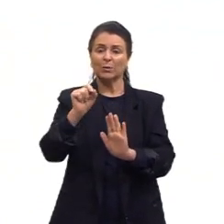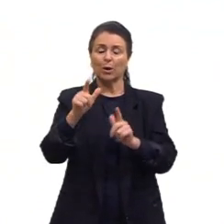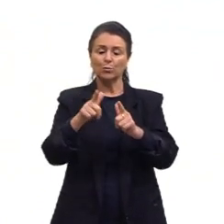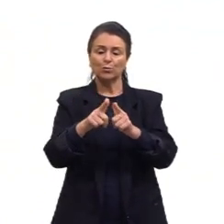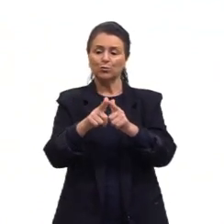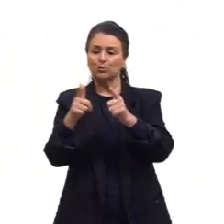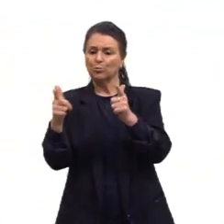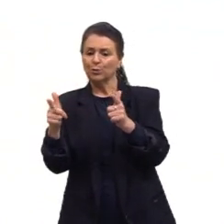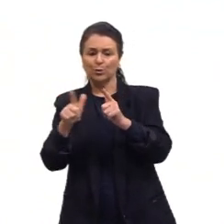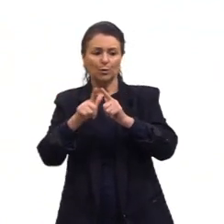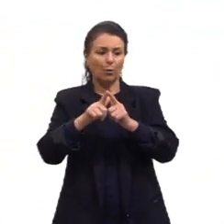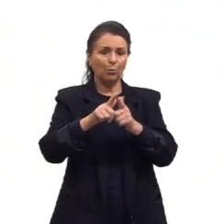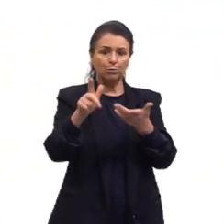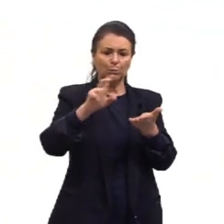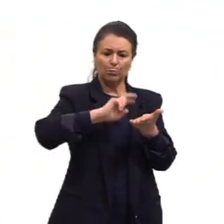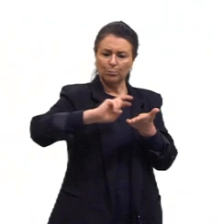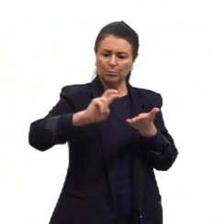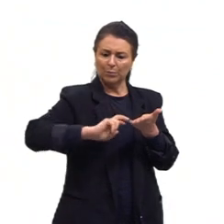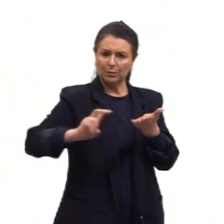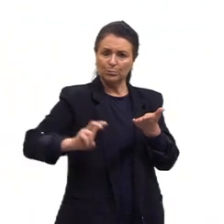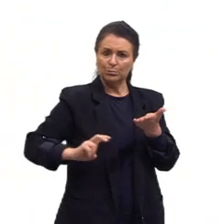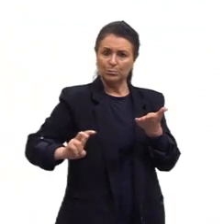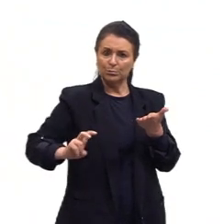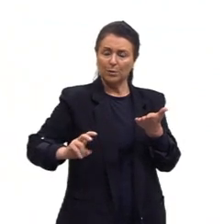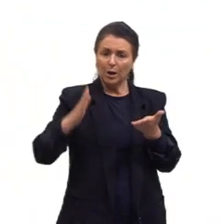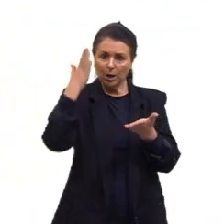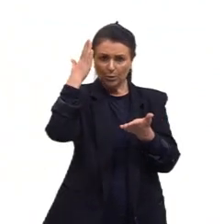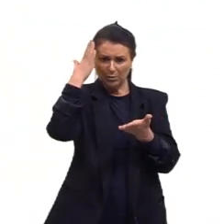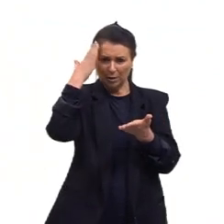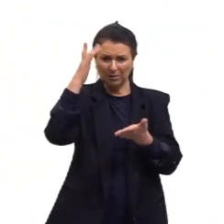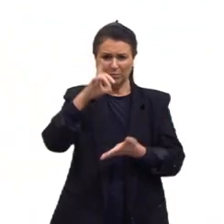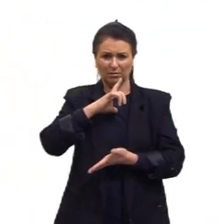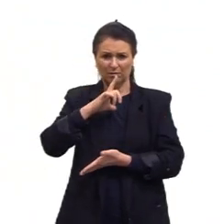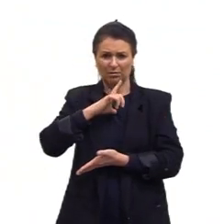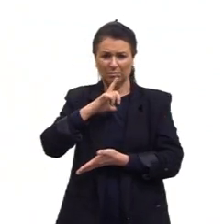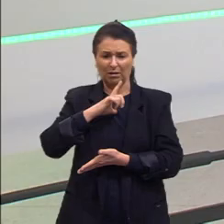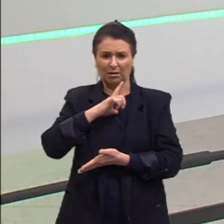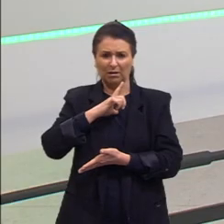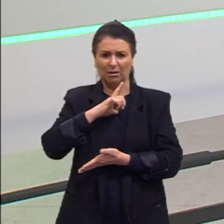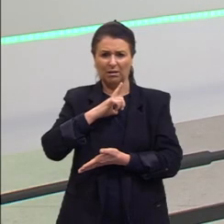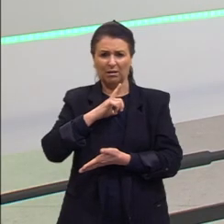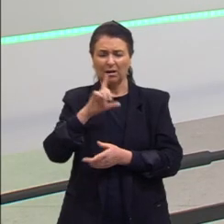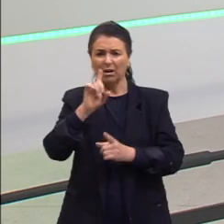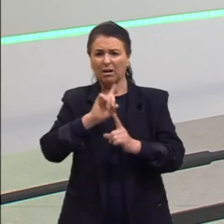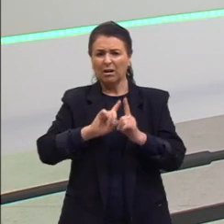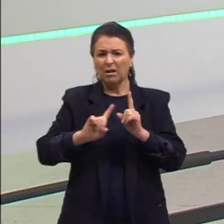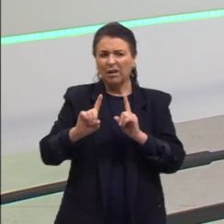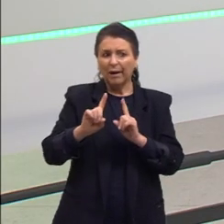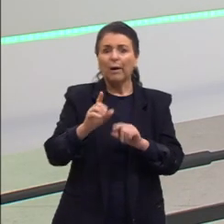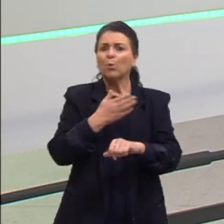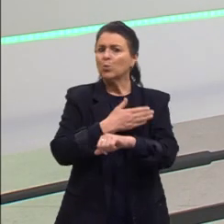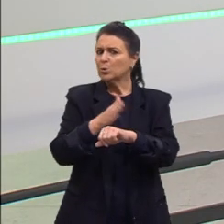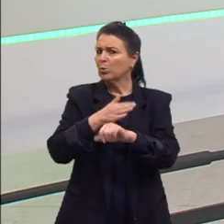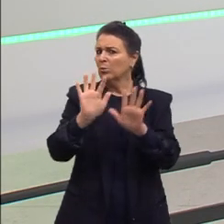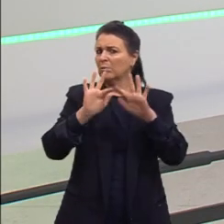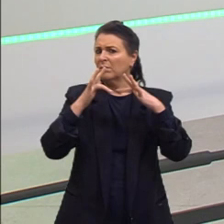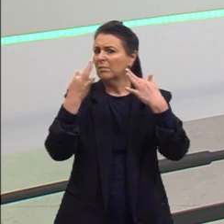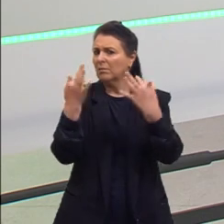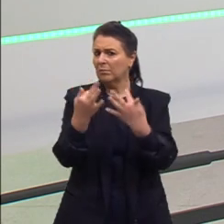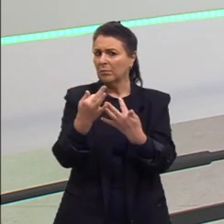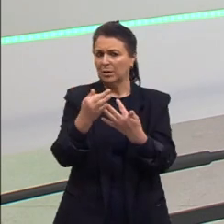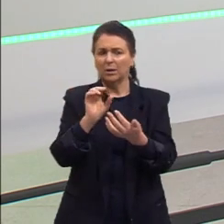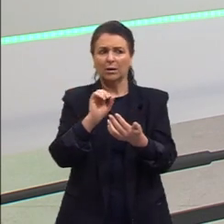Jornais impressos, né? Eu não sei se vocês têm aí alguém que ainda tem o costume de ler jornal